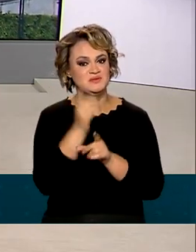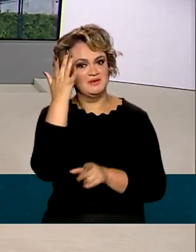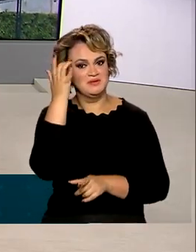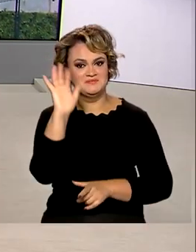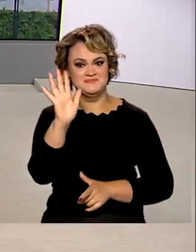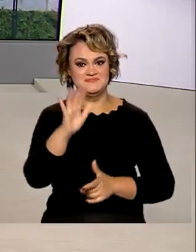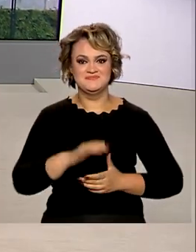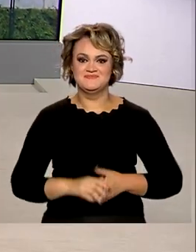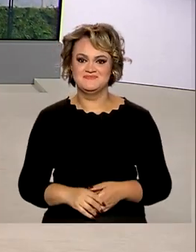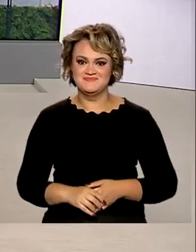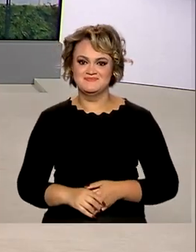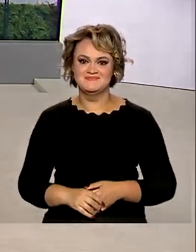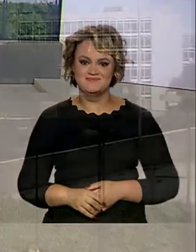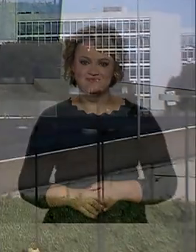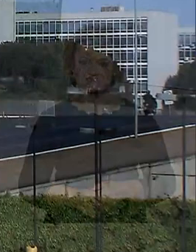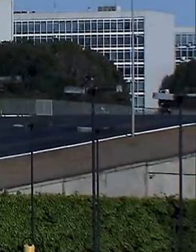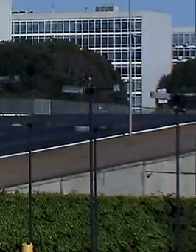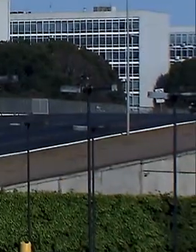Até amanhã. Tchau.